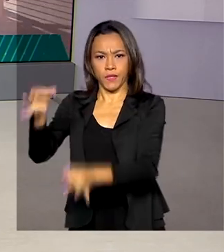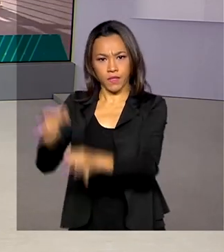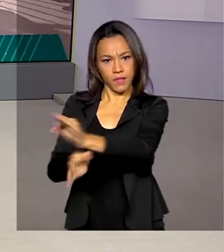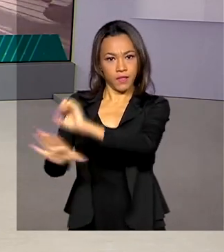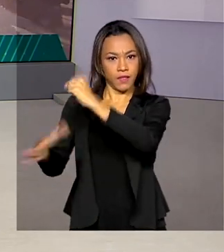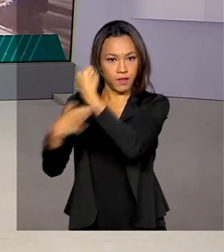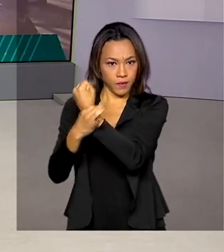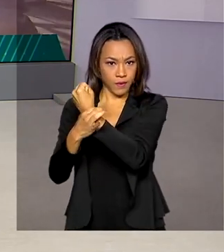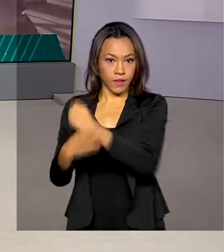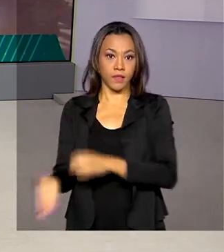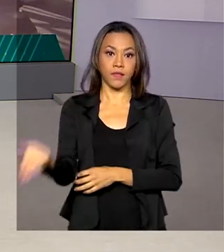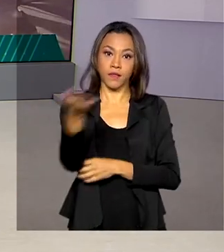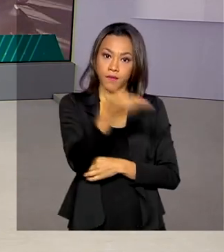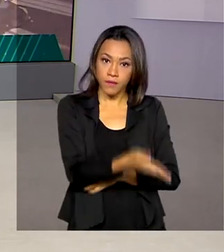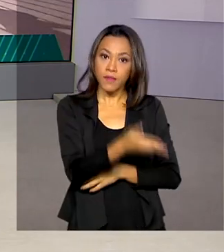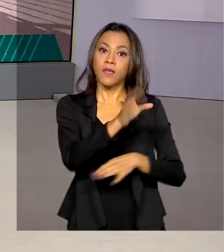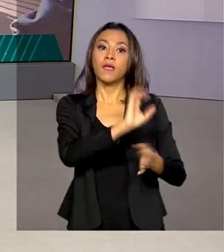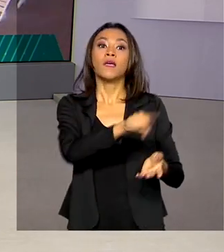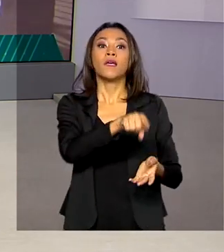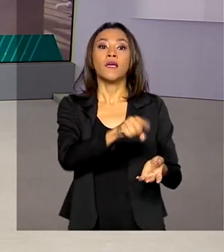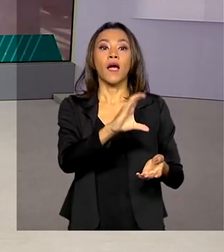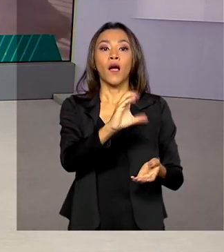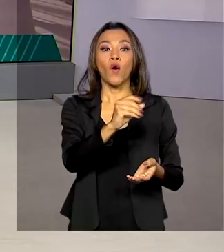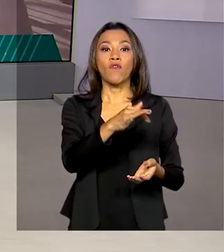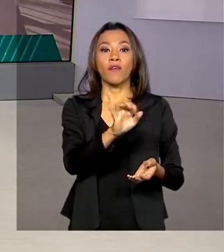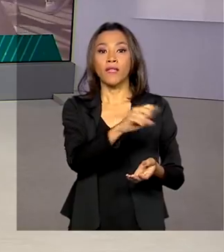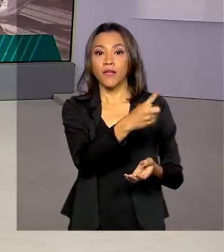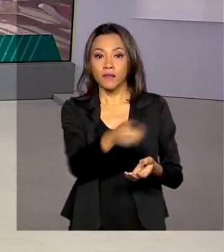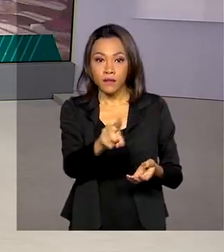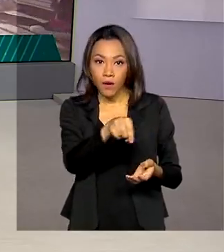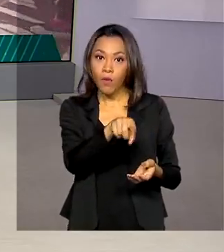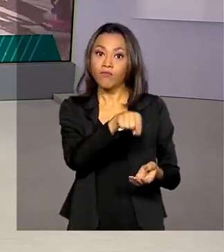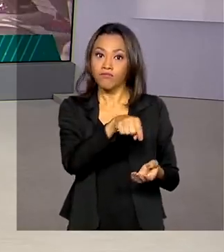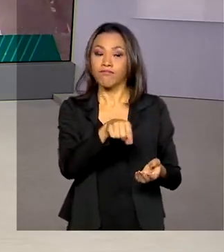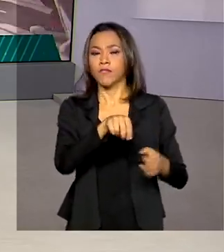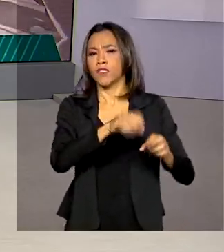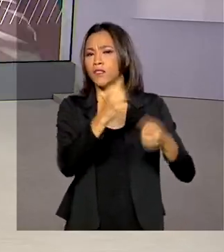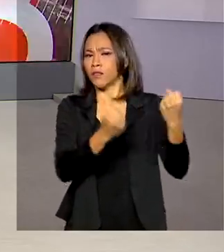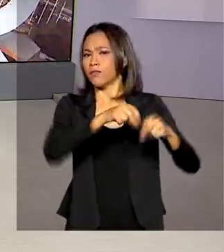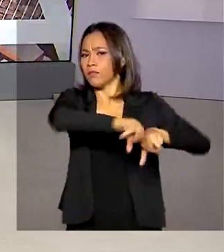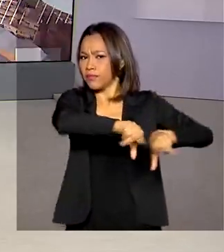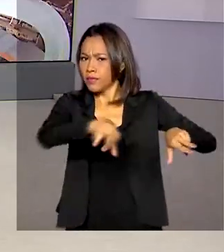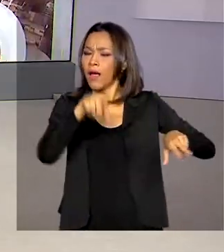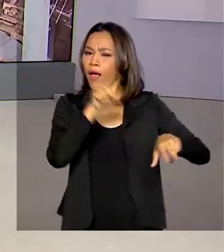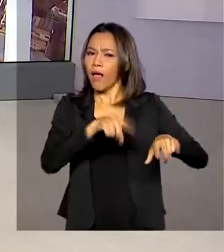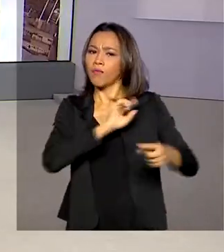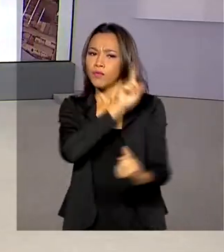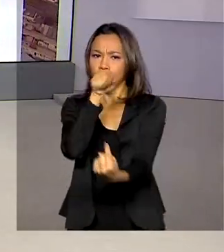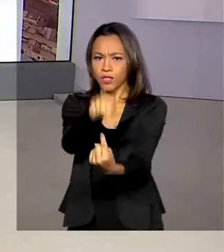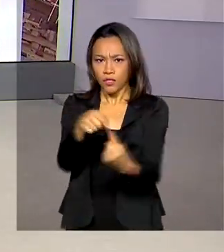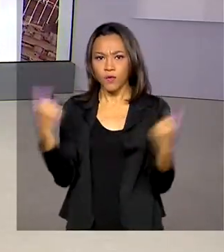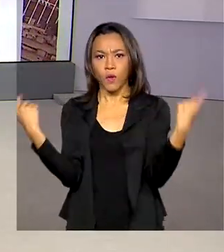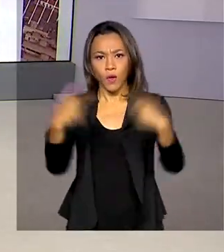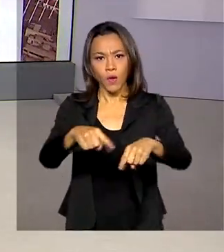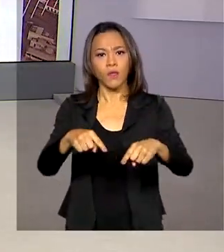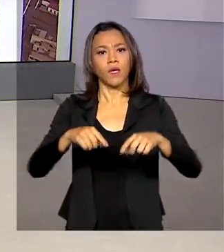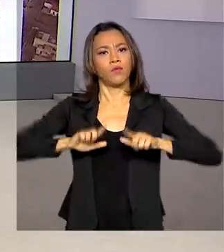Pública e a Confederação Nacional do Transporte tem como meta ampliar o enfrentamento ao crime organizado.